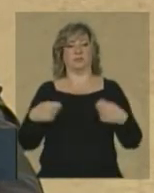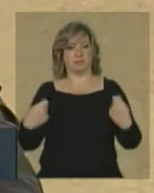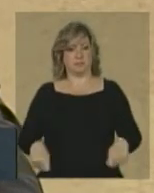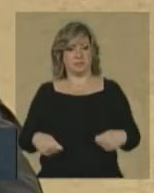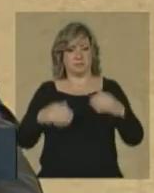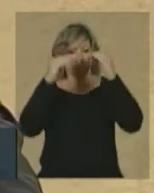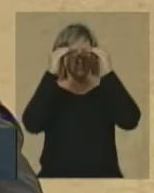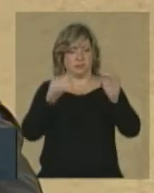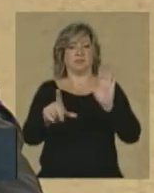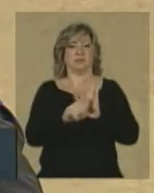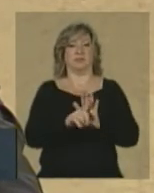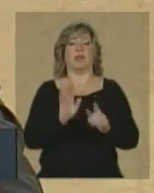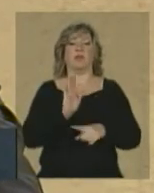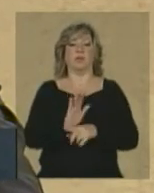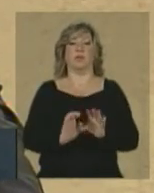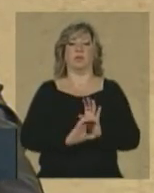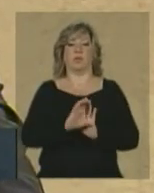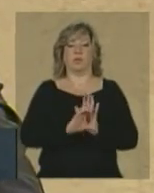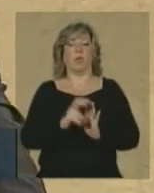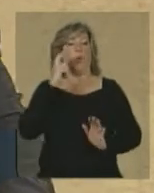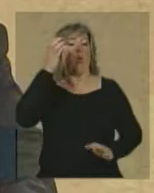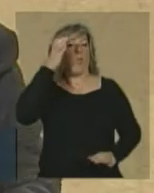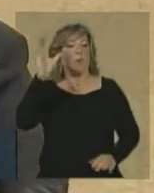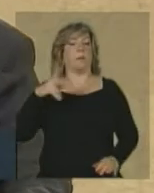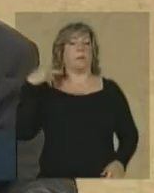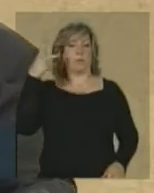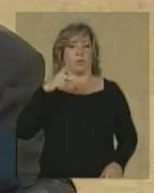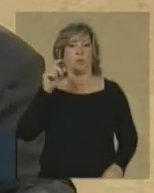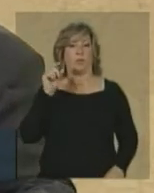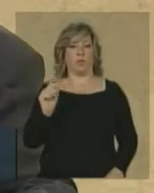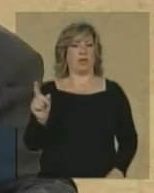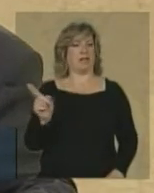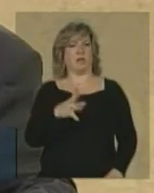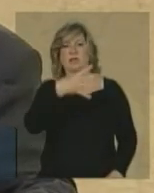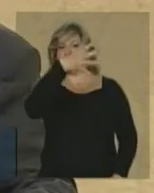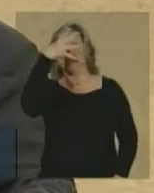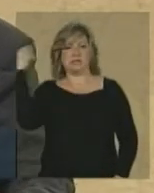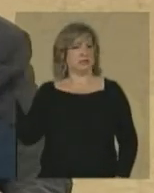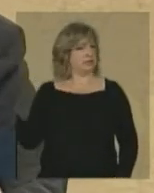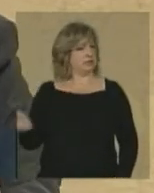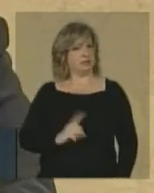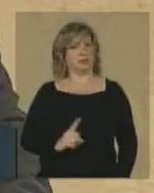para a constituição de uma cultura política do não esquecimento.